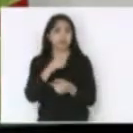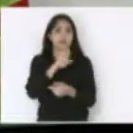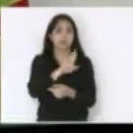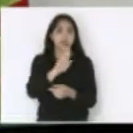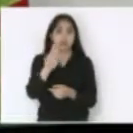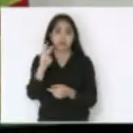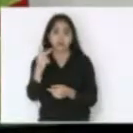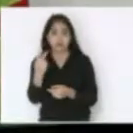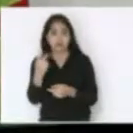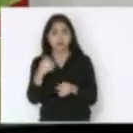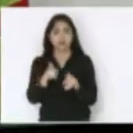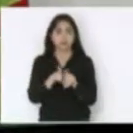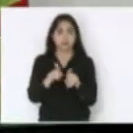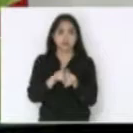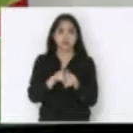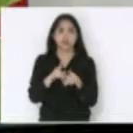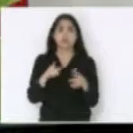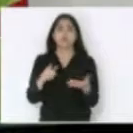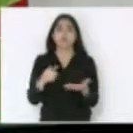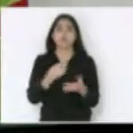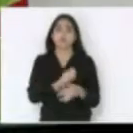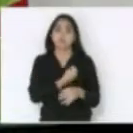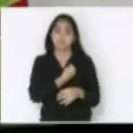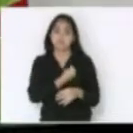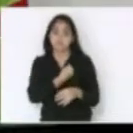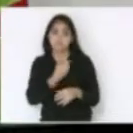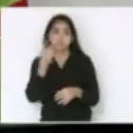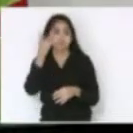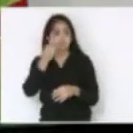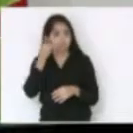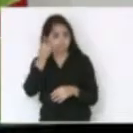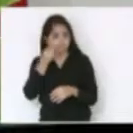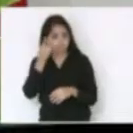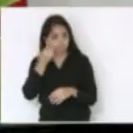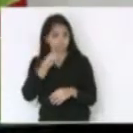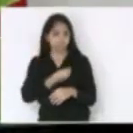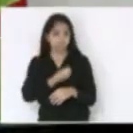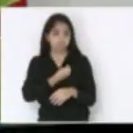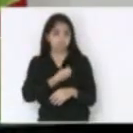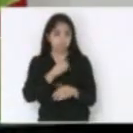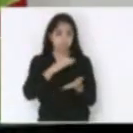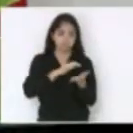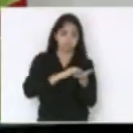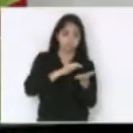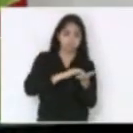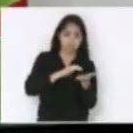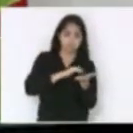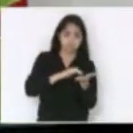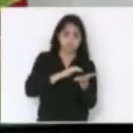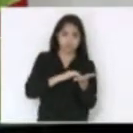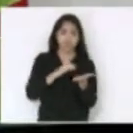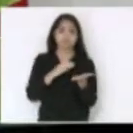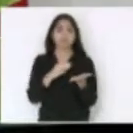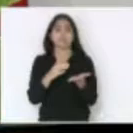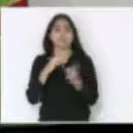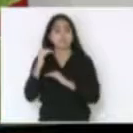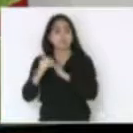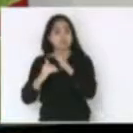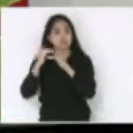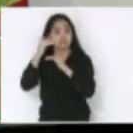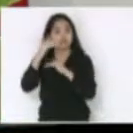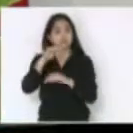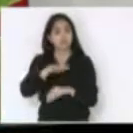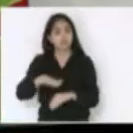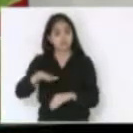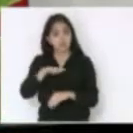desta audiência pública importante a presença de deputados com a presença de secretarias da secretaria de desenvolvimento